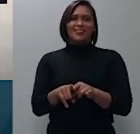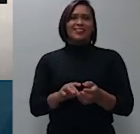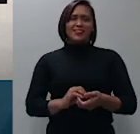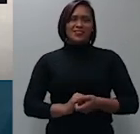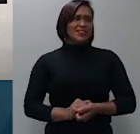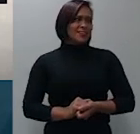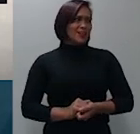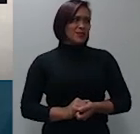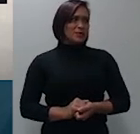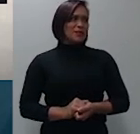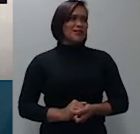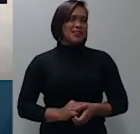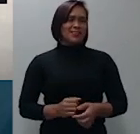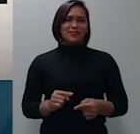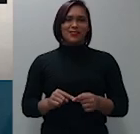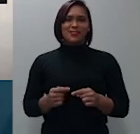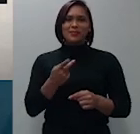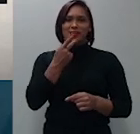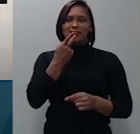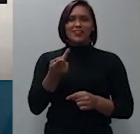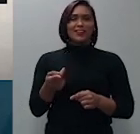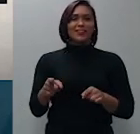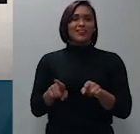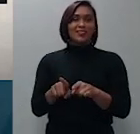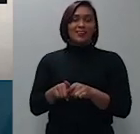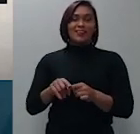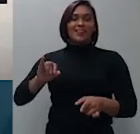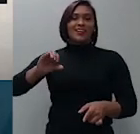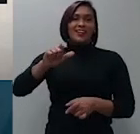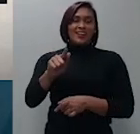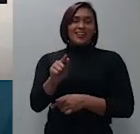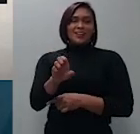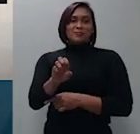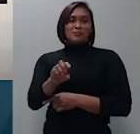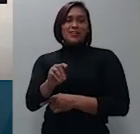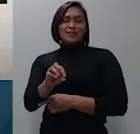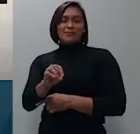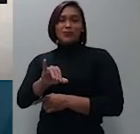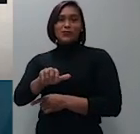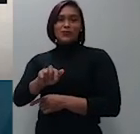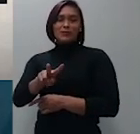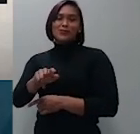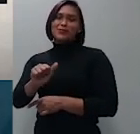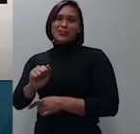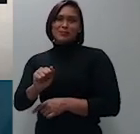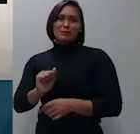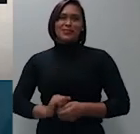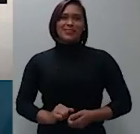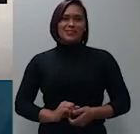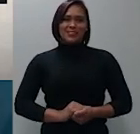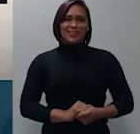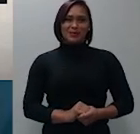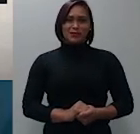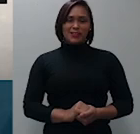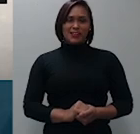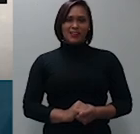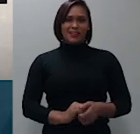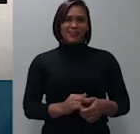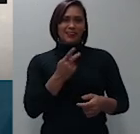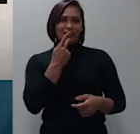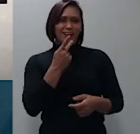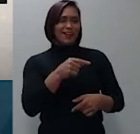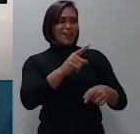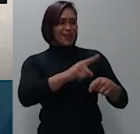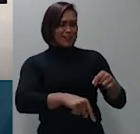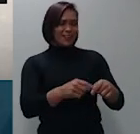Davi e também de Giovanna em razão do trabalho desempenhado no inventário dos bens deixados